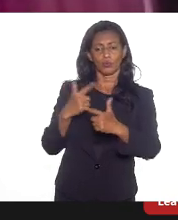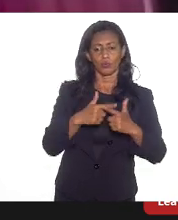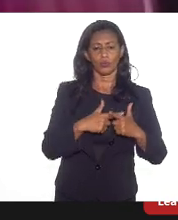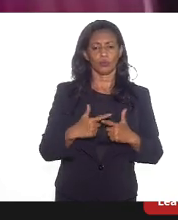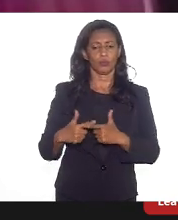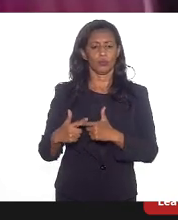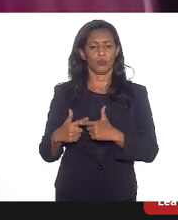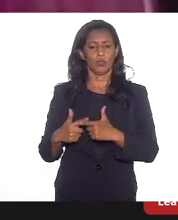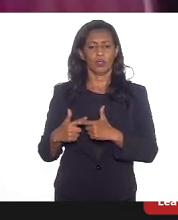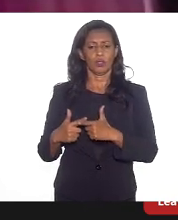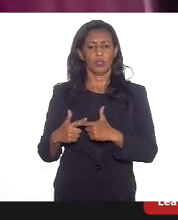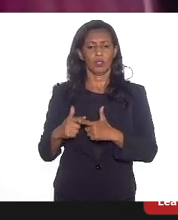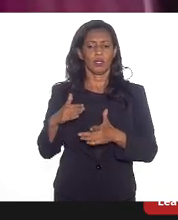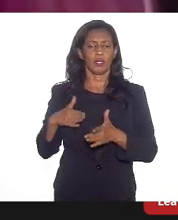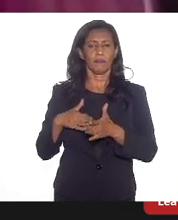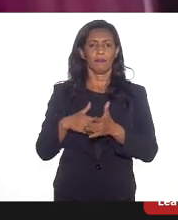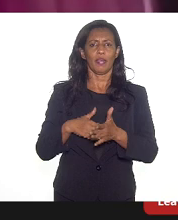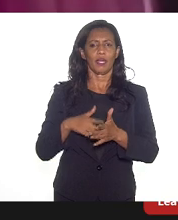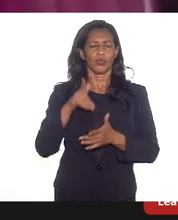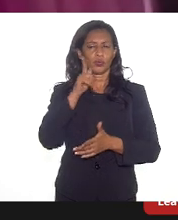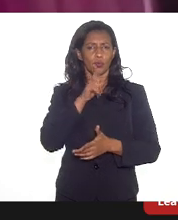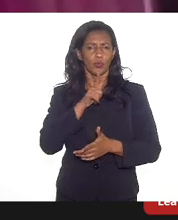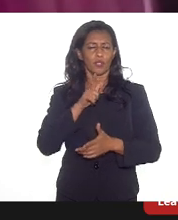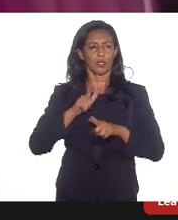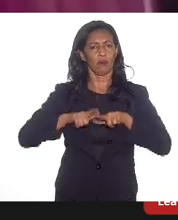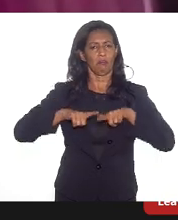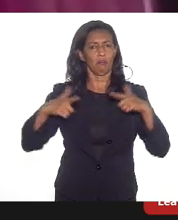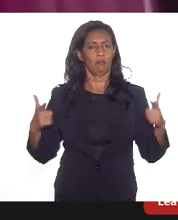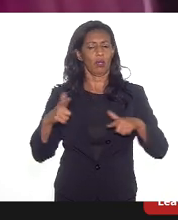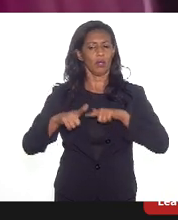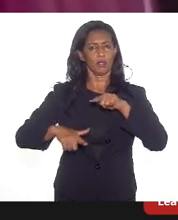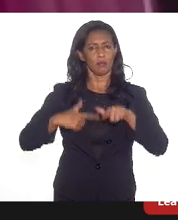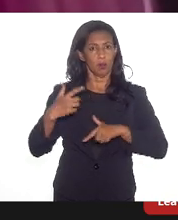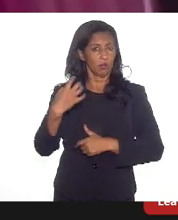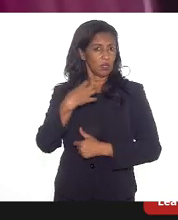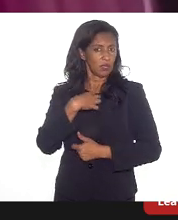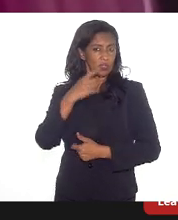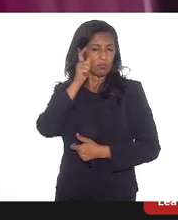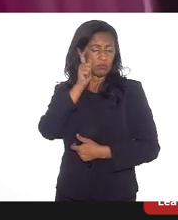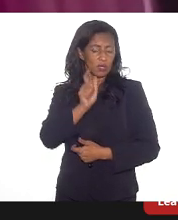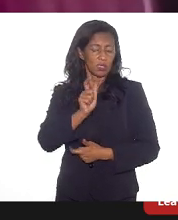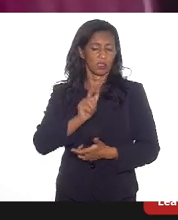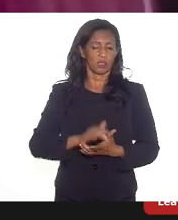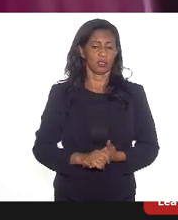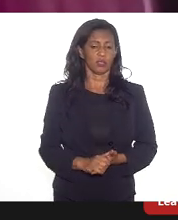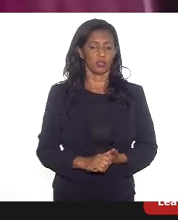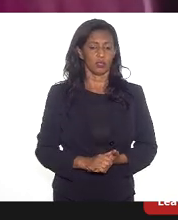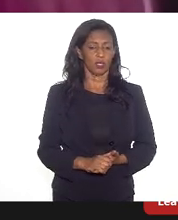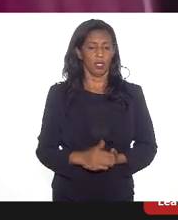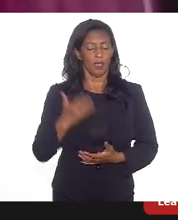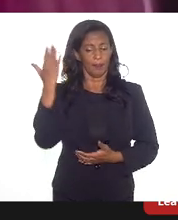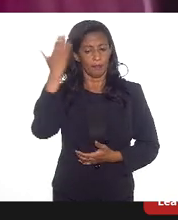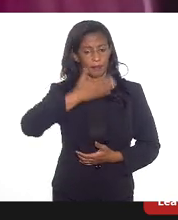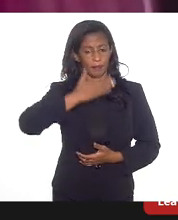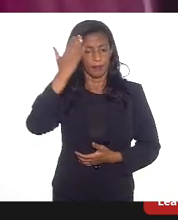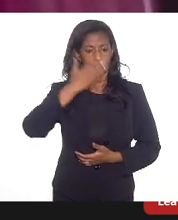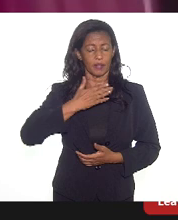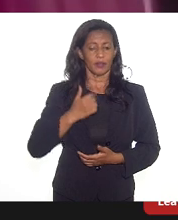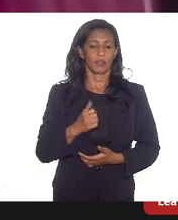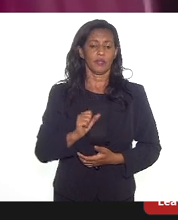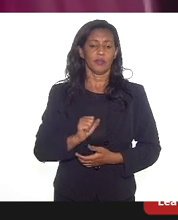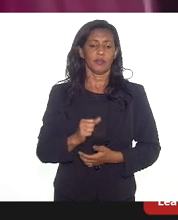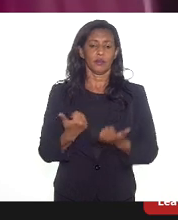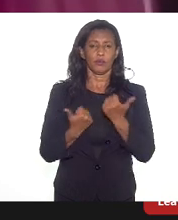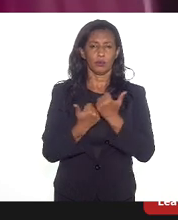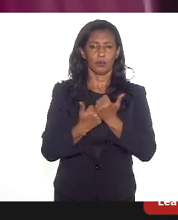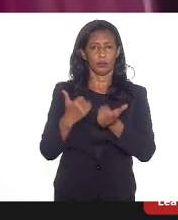impedem da gente conseguir construir maiores empregos. Nesse sentido, eu acho que é interessante, na presença aqui do subsecretário,